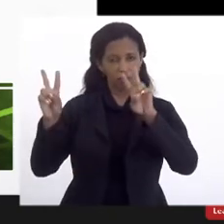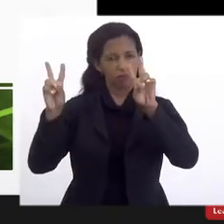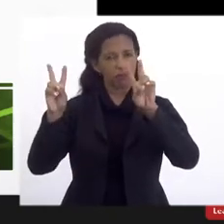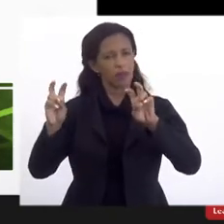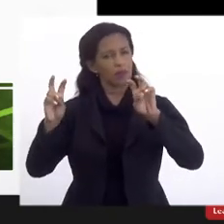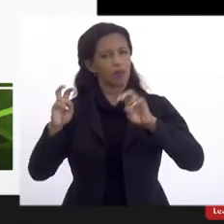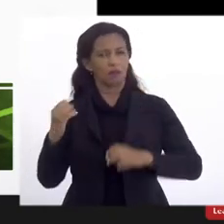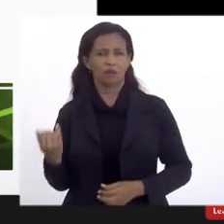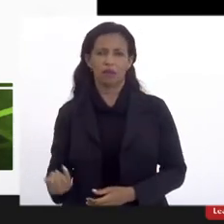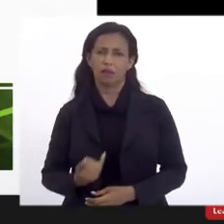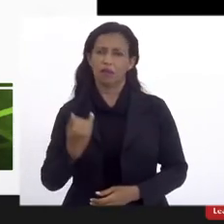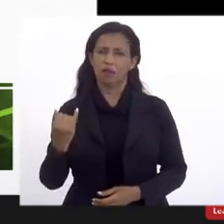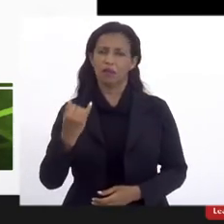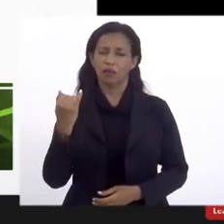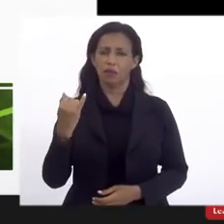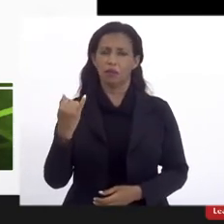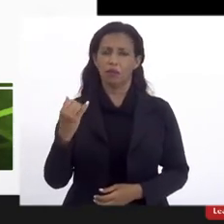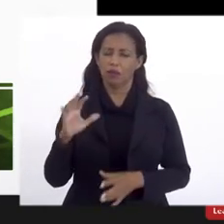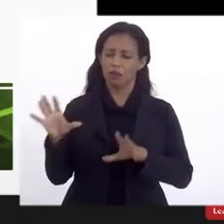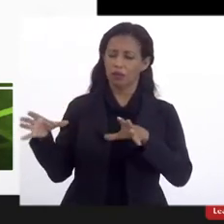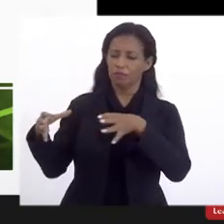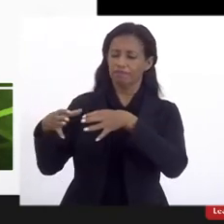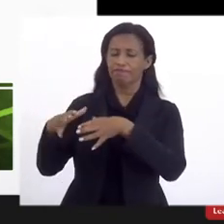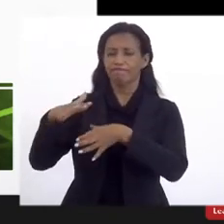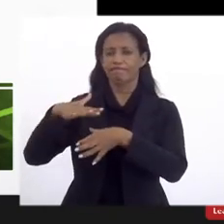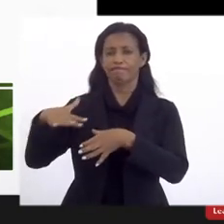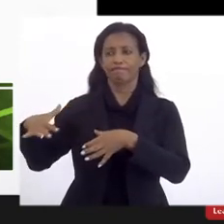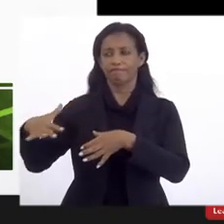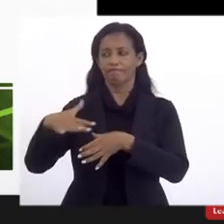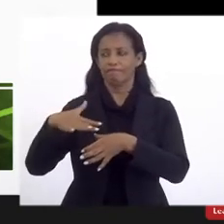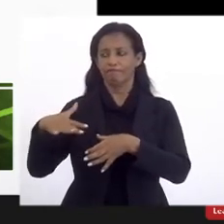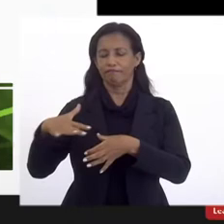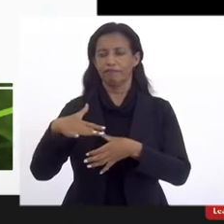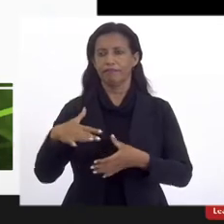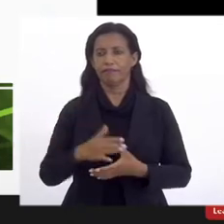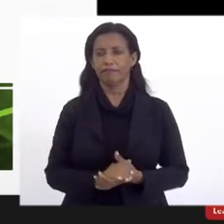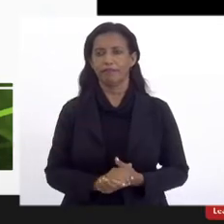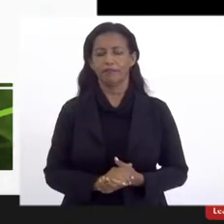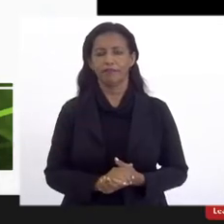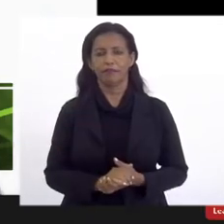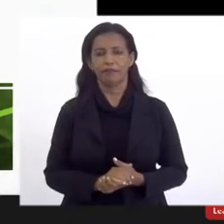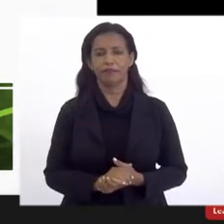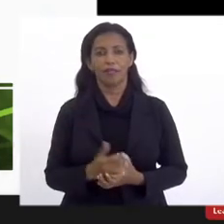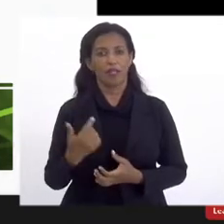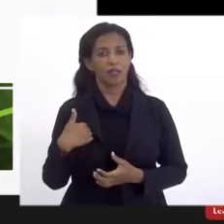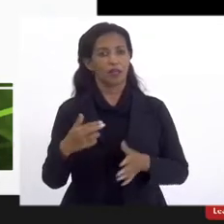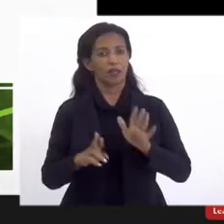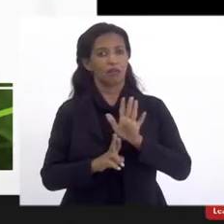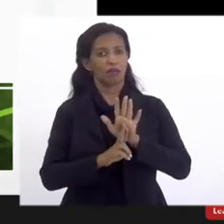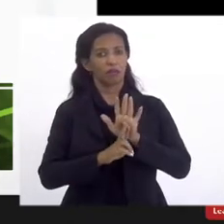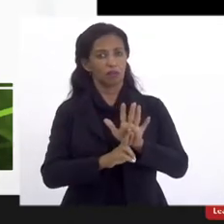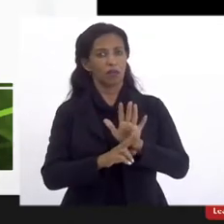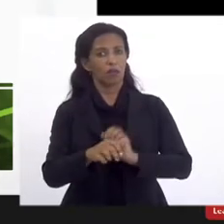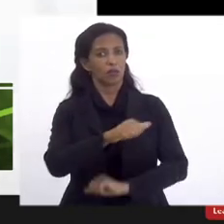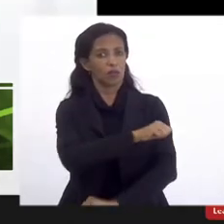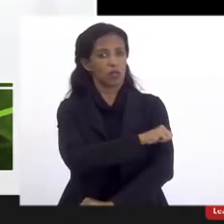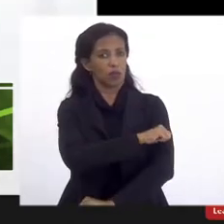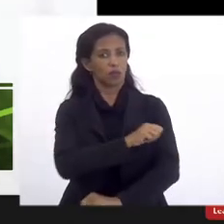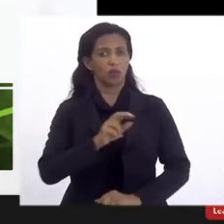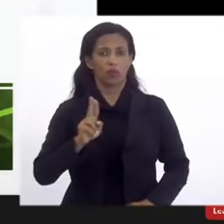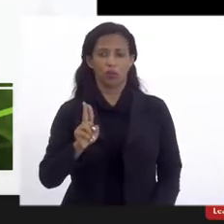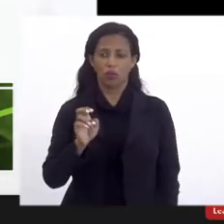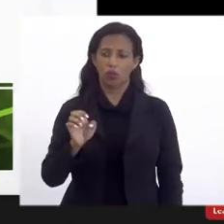relevante para a Zona Oeste e o Estado do Rio de Janeiro. estando aqui como representante dos discentes alunos da UESO,